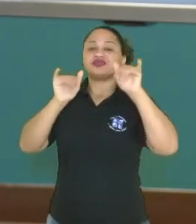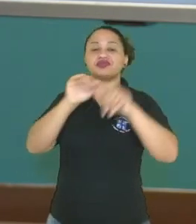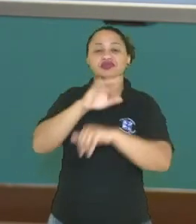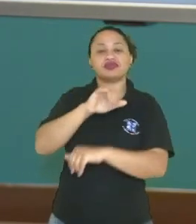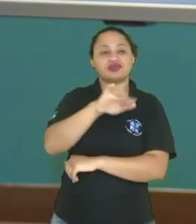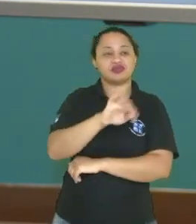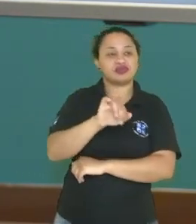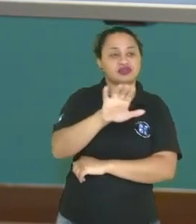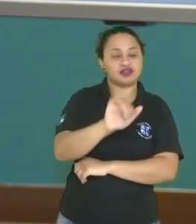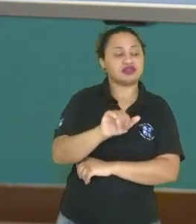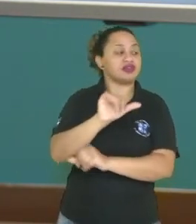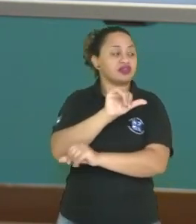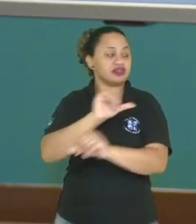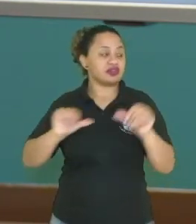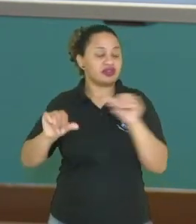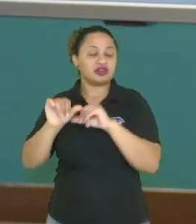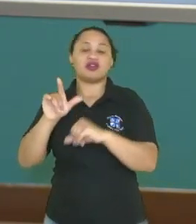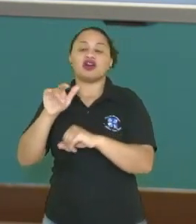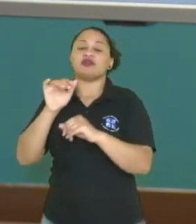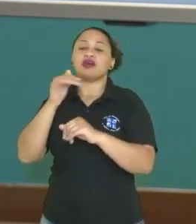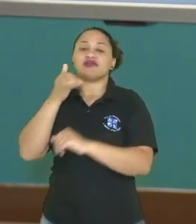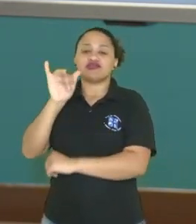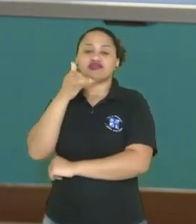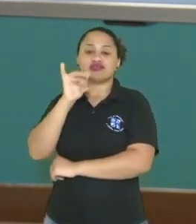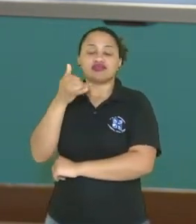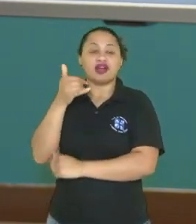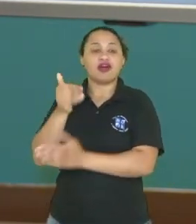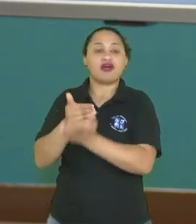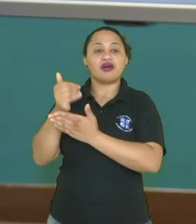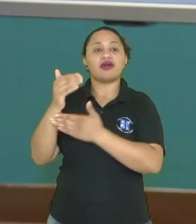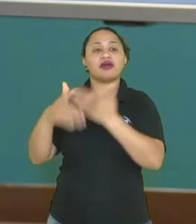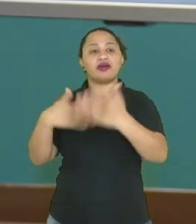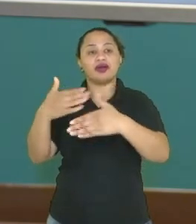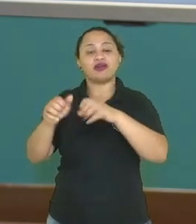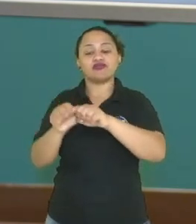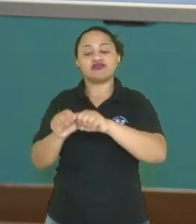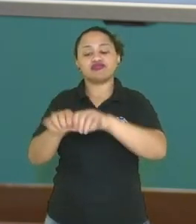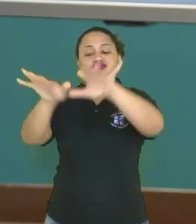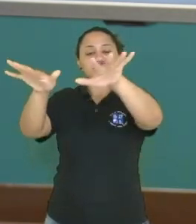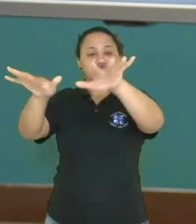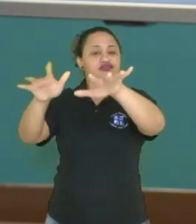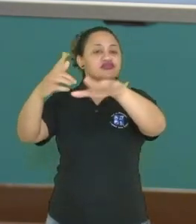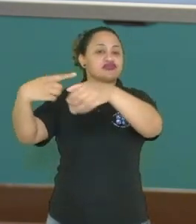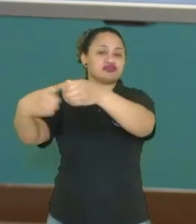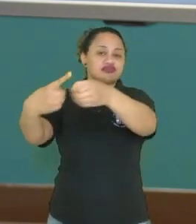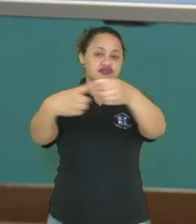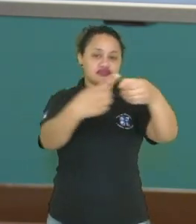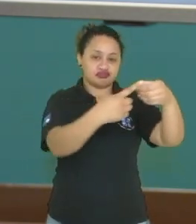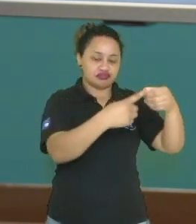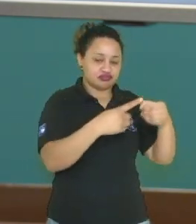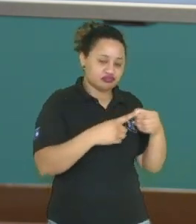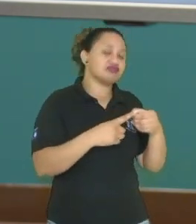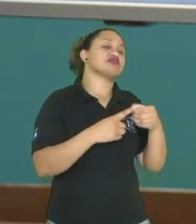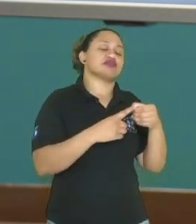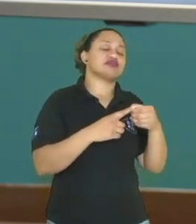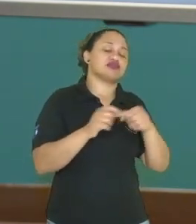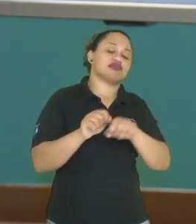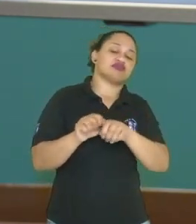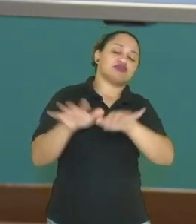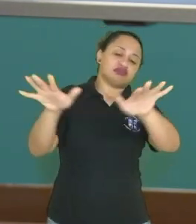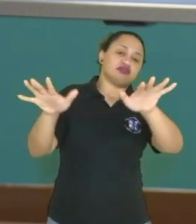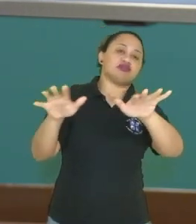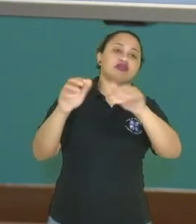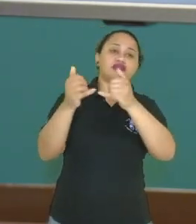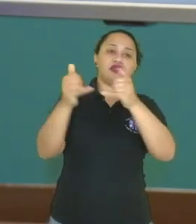energia elétrica. E começa, então, o processo de distribuição para as cidades, né? Vai sendo transmitidas ali